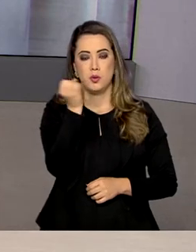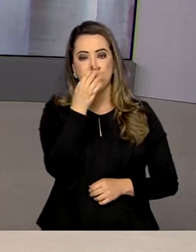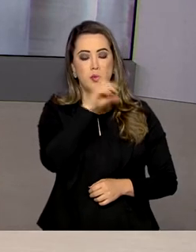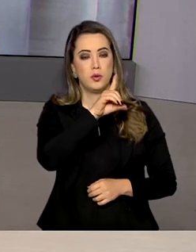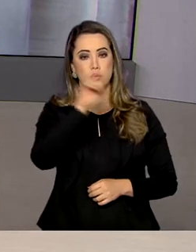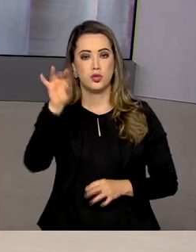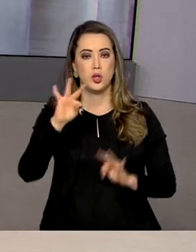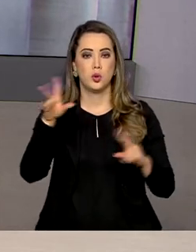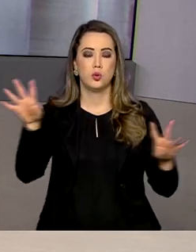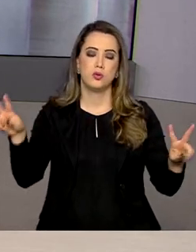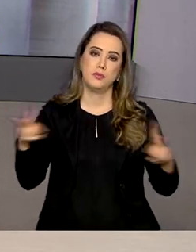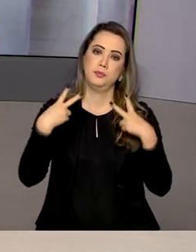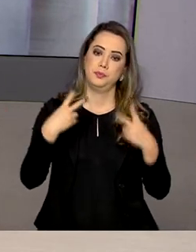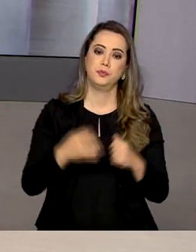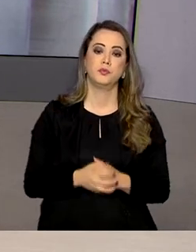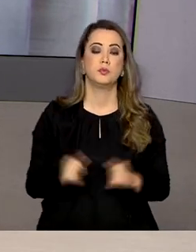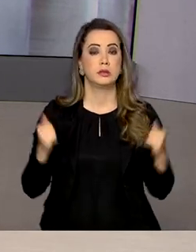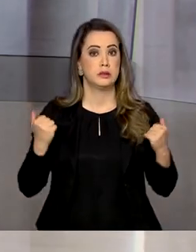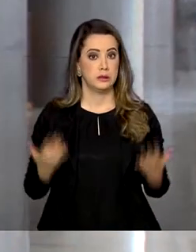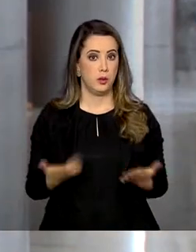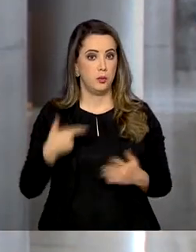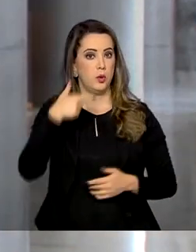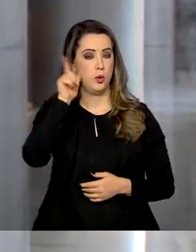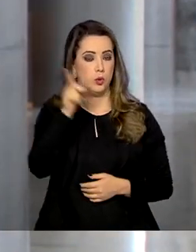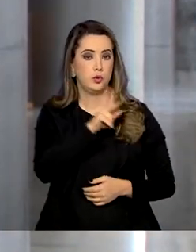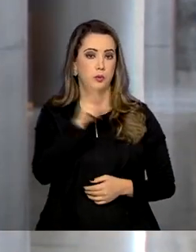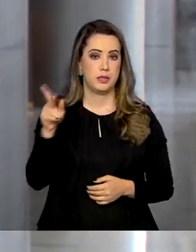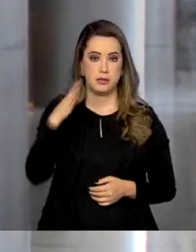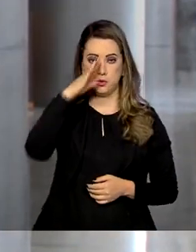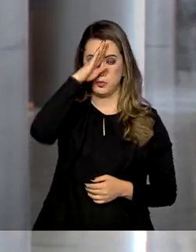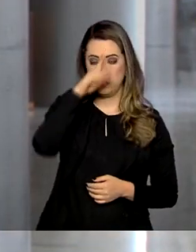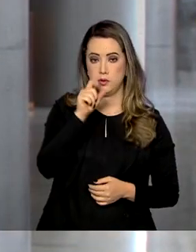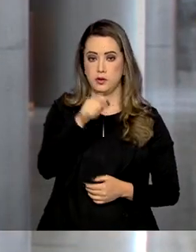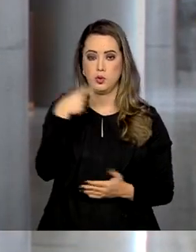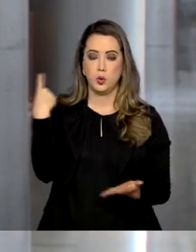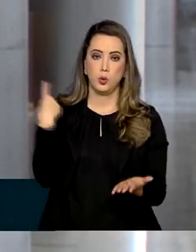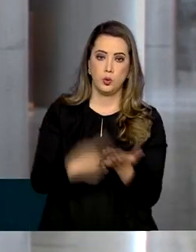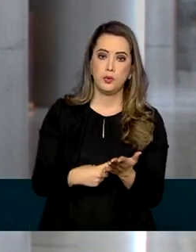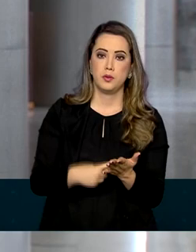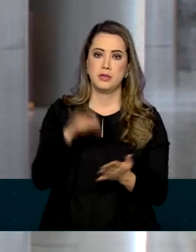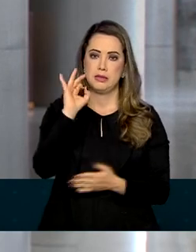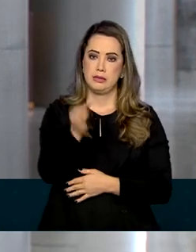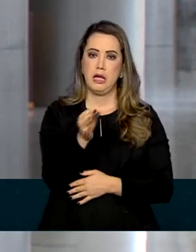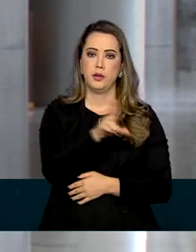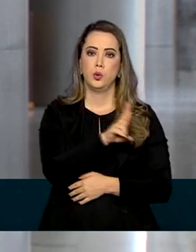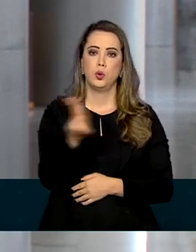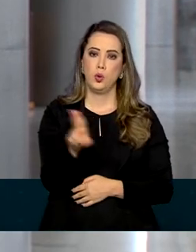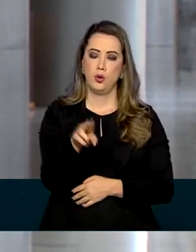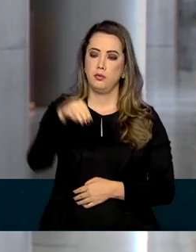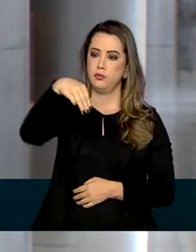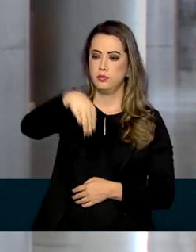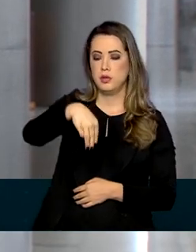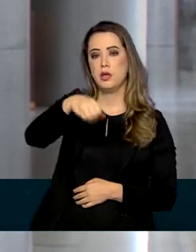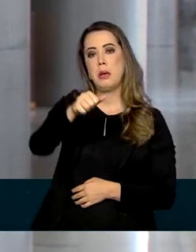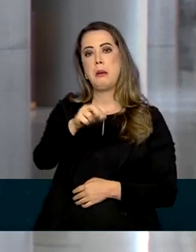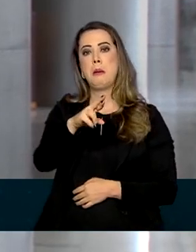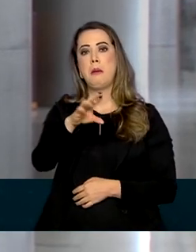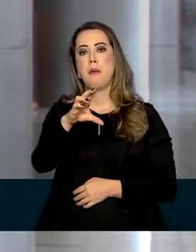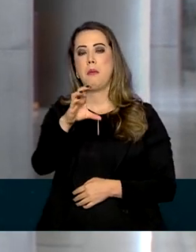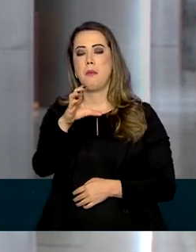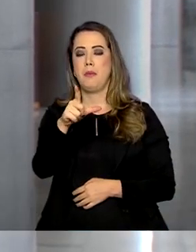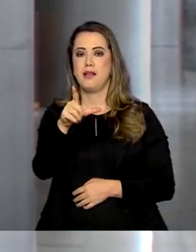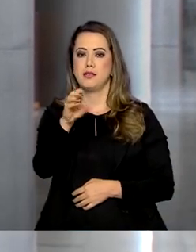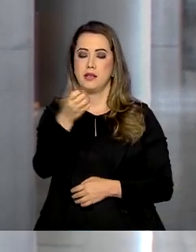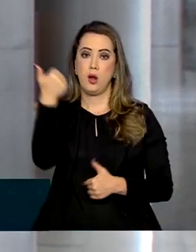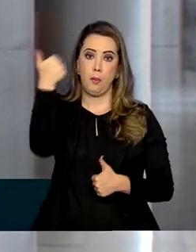bom dia a todos que nos acompanham. Pois é, ontem o presidente Jair Bolsonaro confirmou o nome de Marcelo Queiroga. Ele substitui